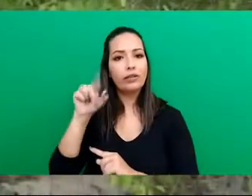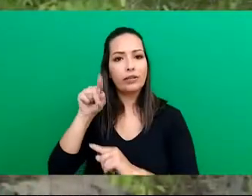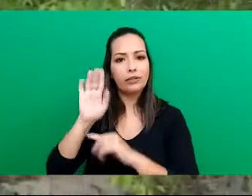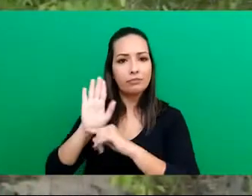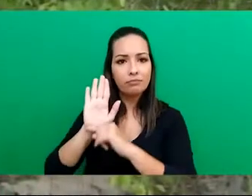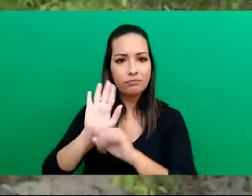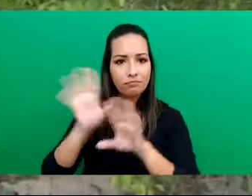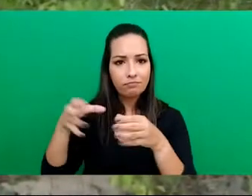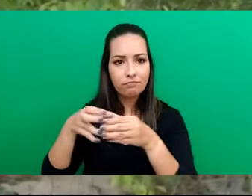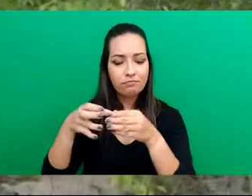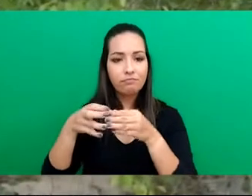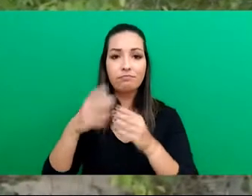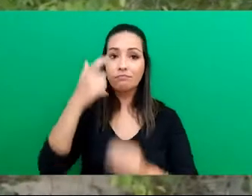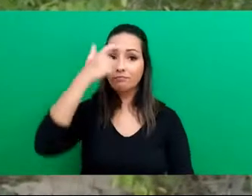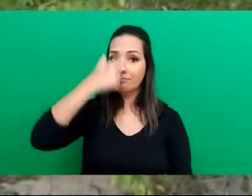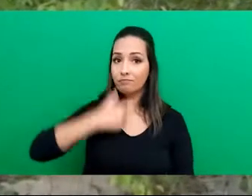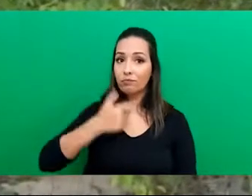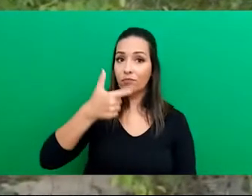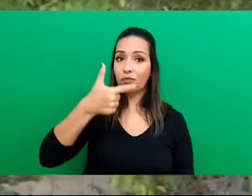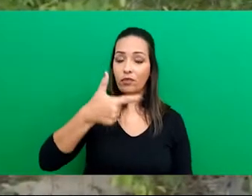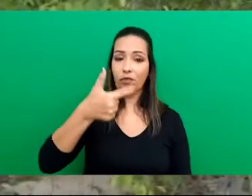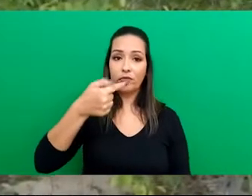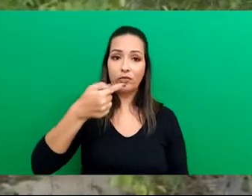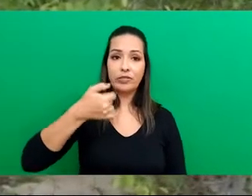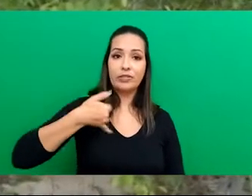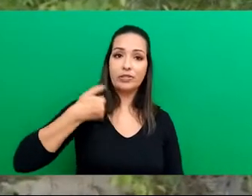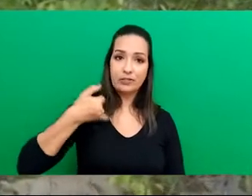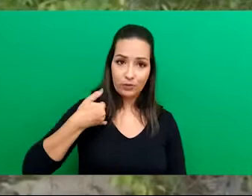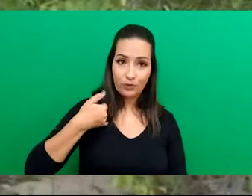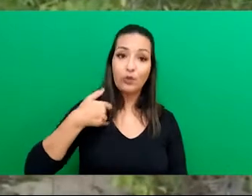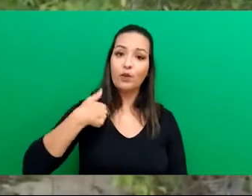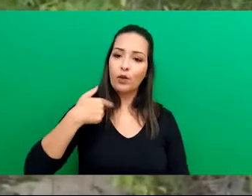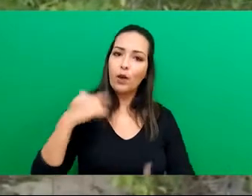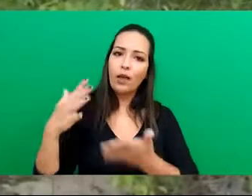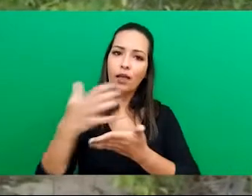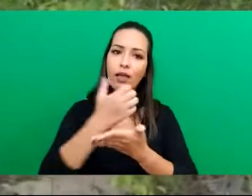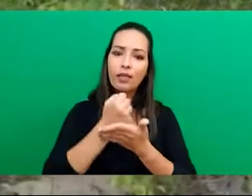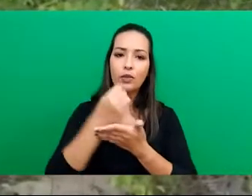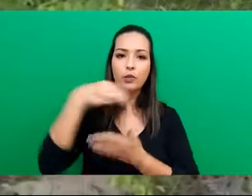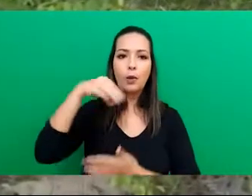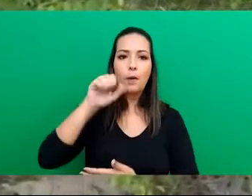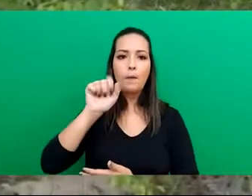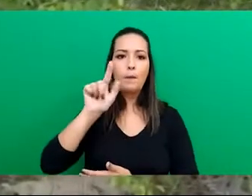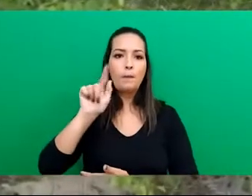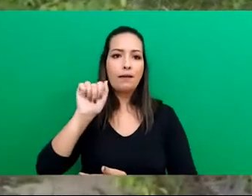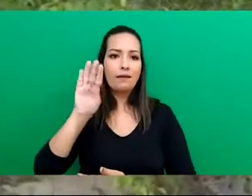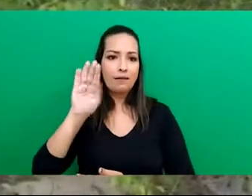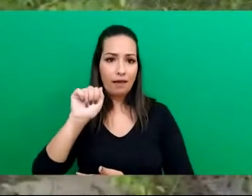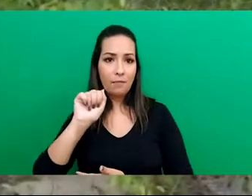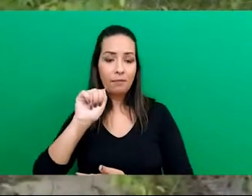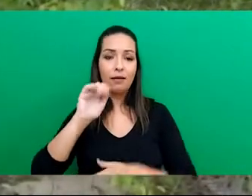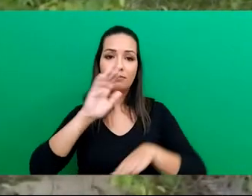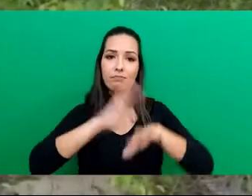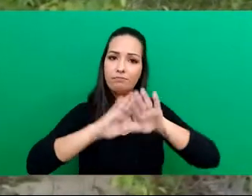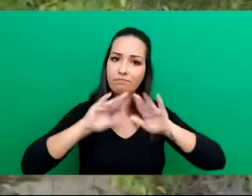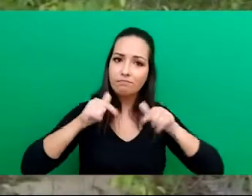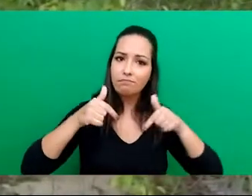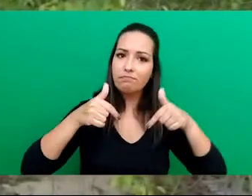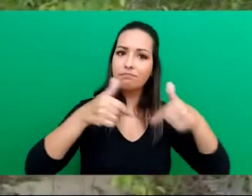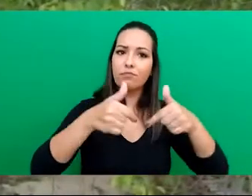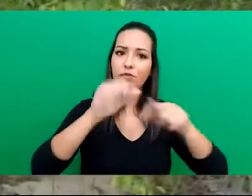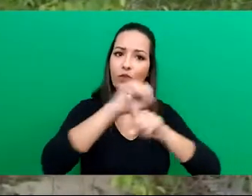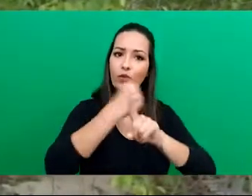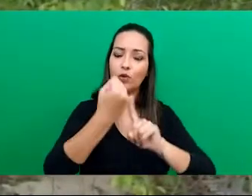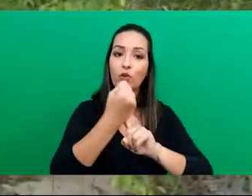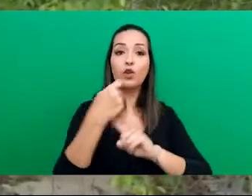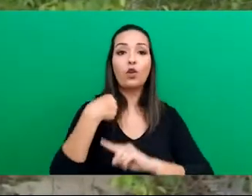Sou Tainara Vidal, tenho 27 anos, sou do povoado Ribuleirinha, estância, sou catadora de mangaba, ativista social, e hoje sou